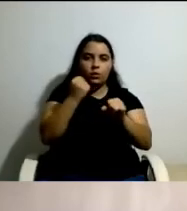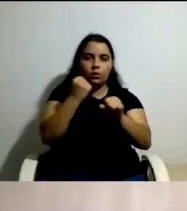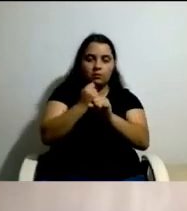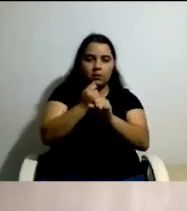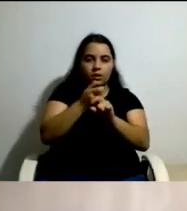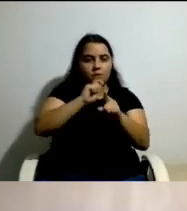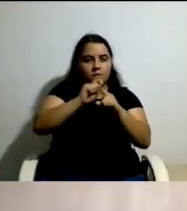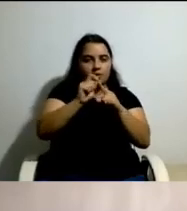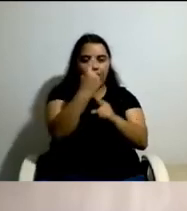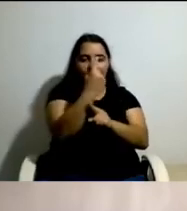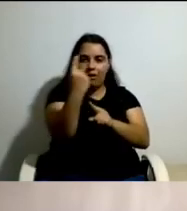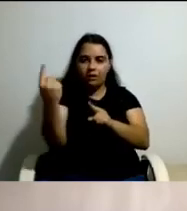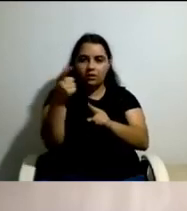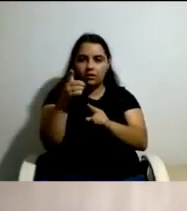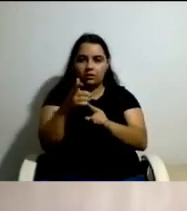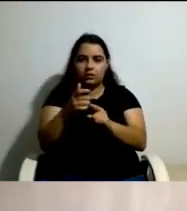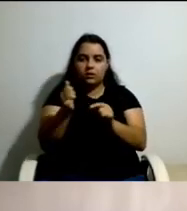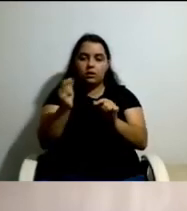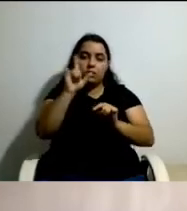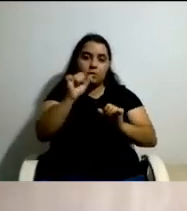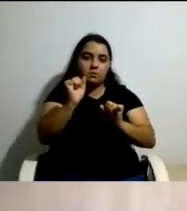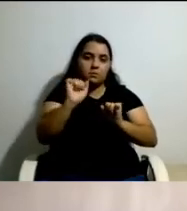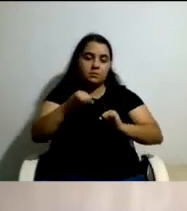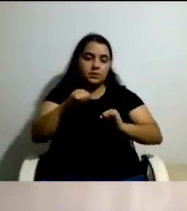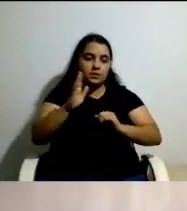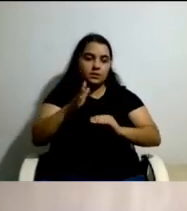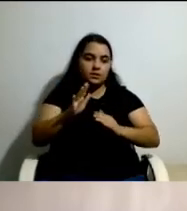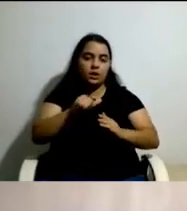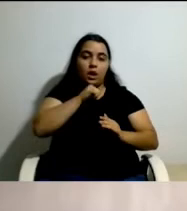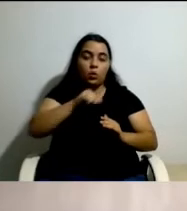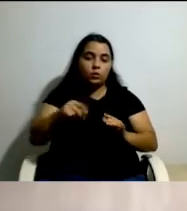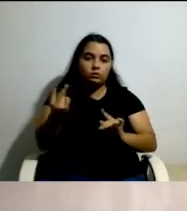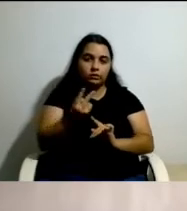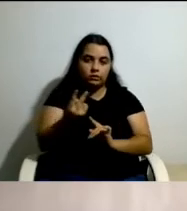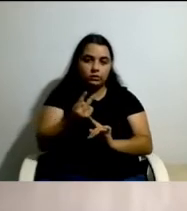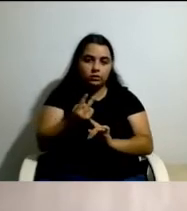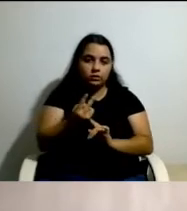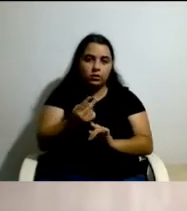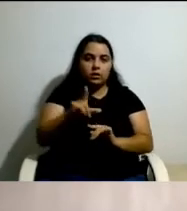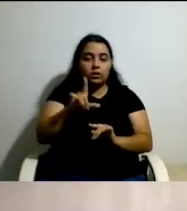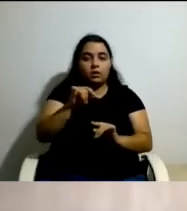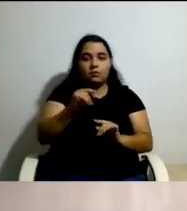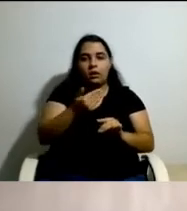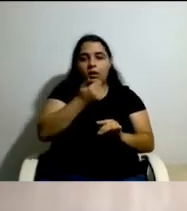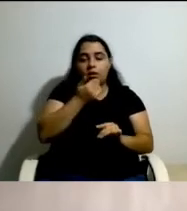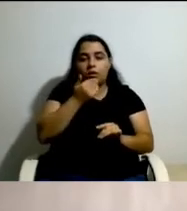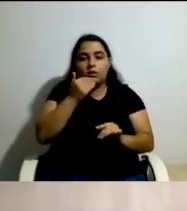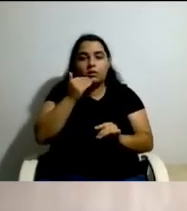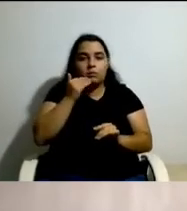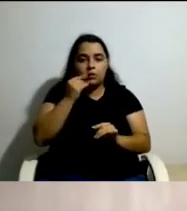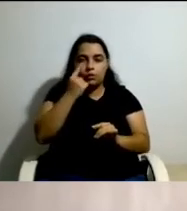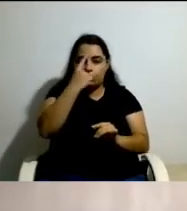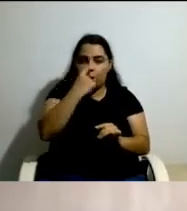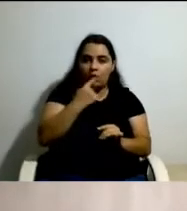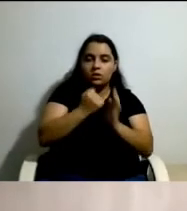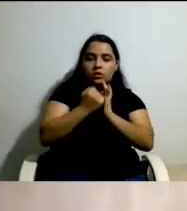e implica também uma multiplicidade de perfis da assistência pessoal, que depende, obviamente, naturalmente, das necessidades e expectativas